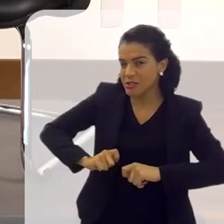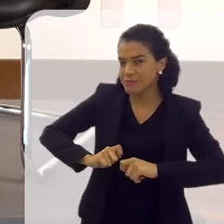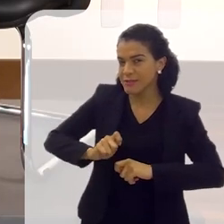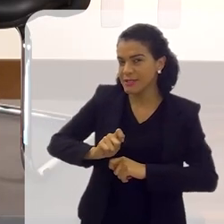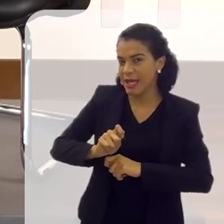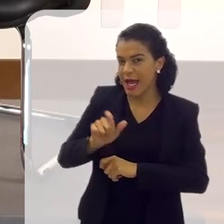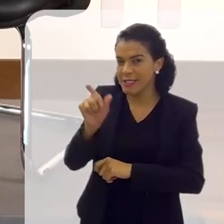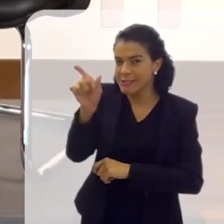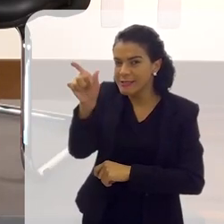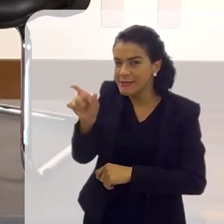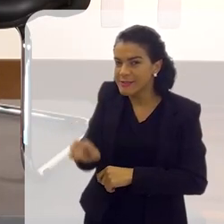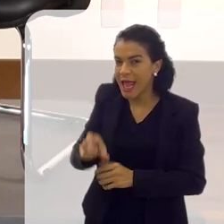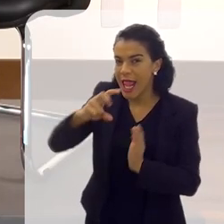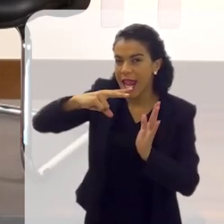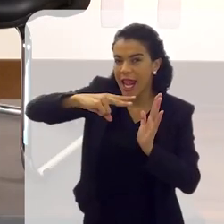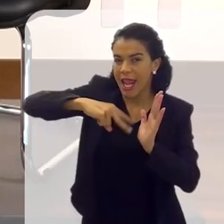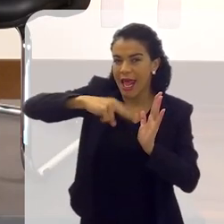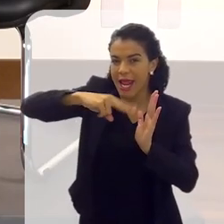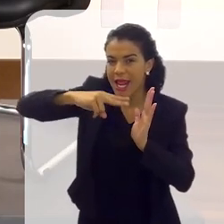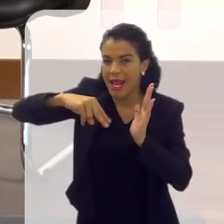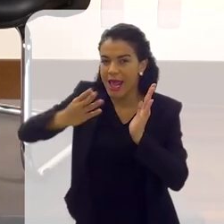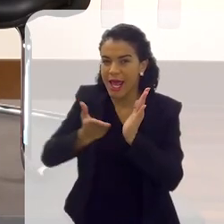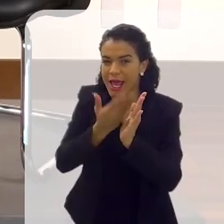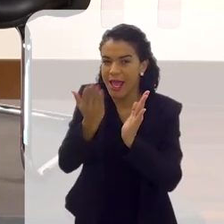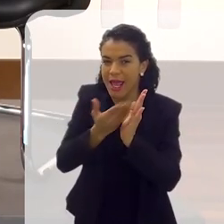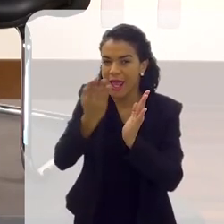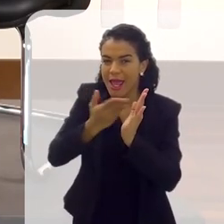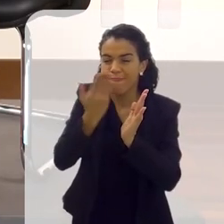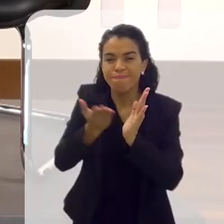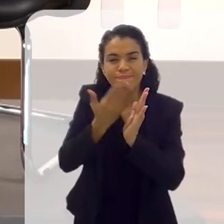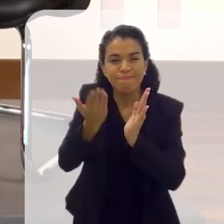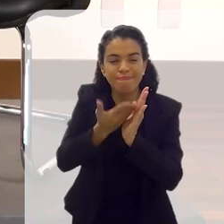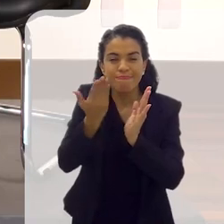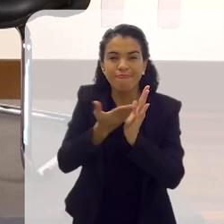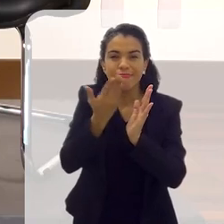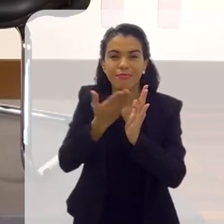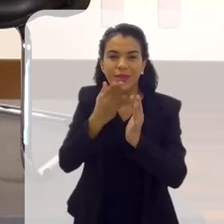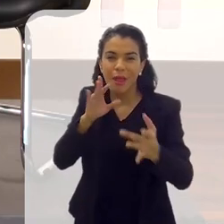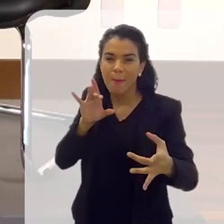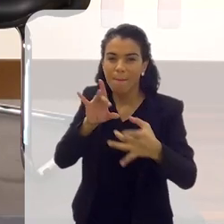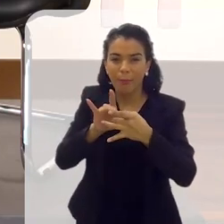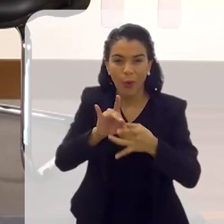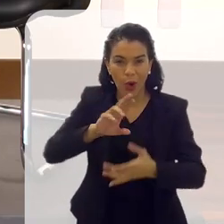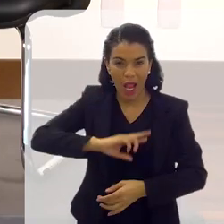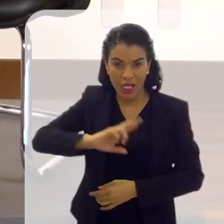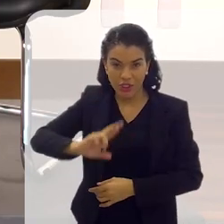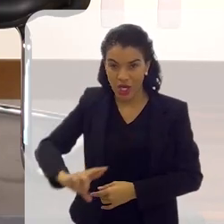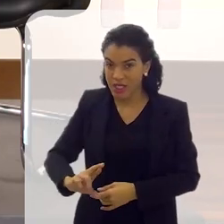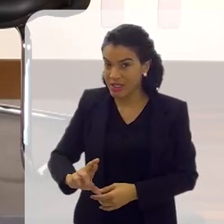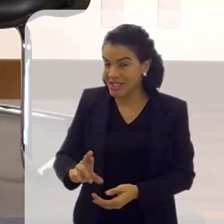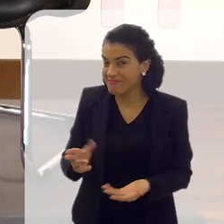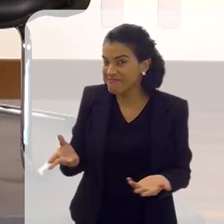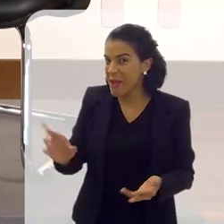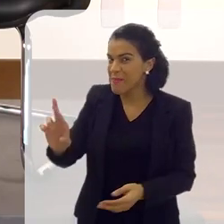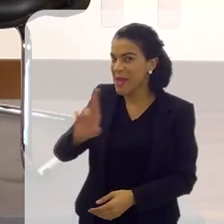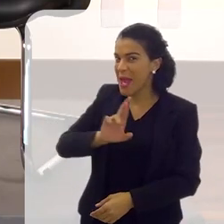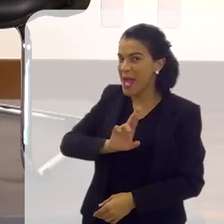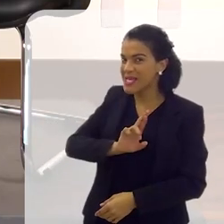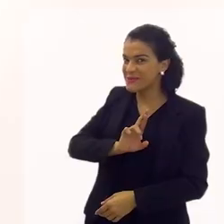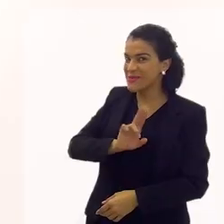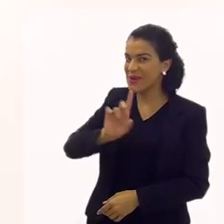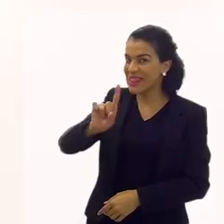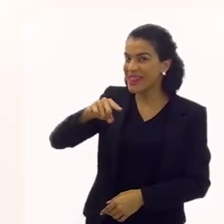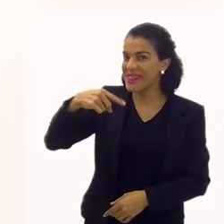a possibilidade de você ler uma leitura interreligiosa? Mas o E-mail